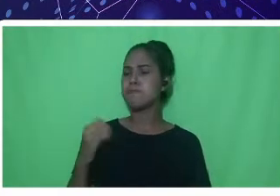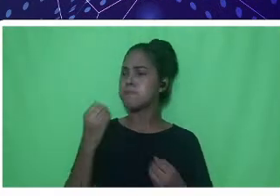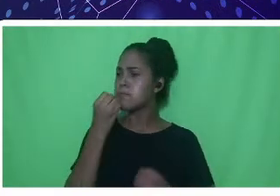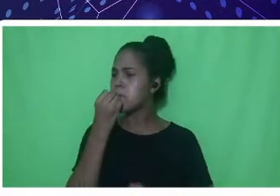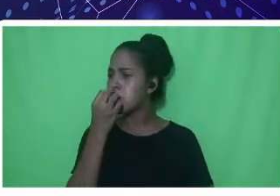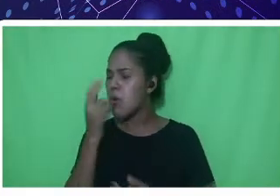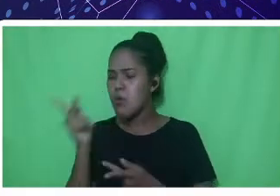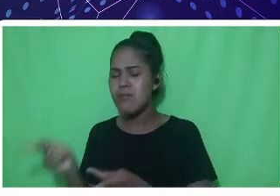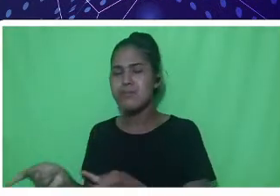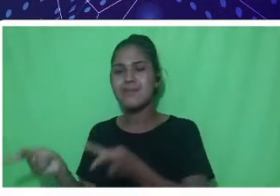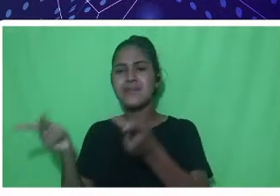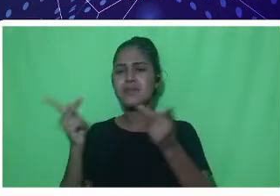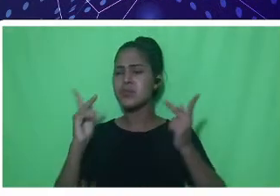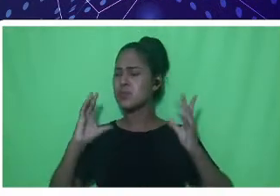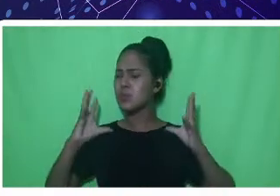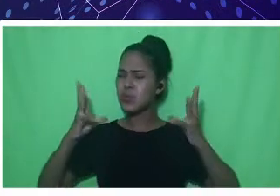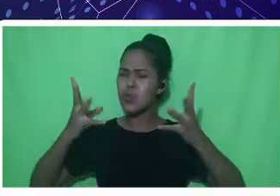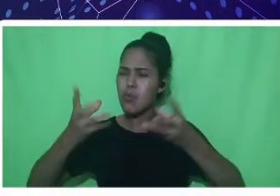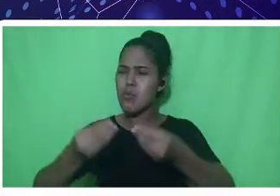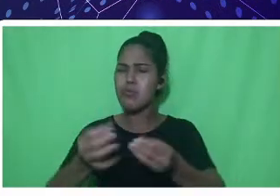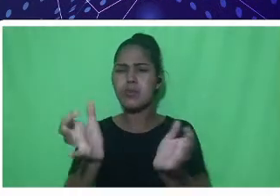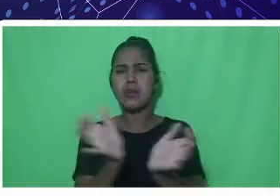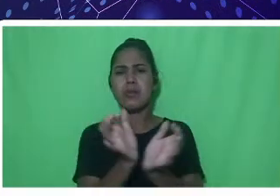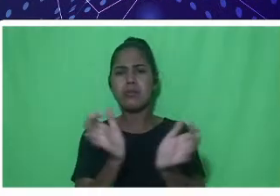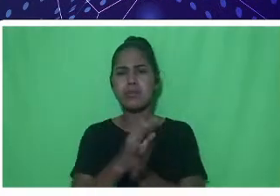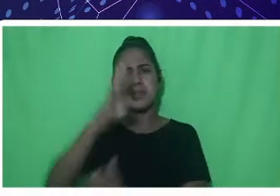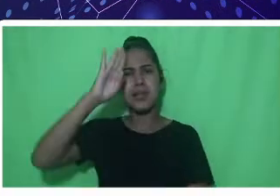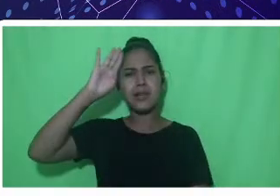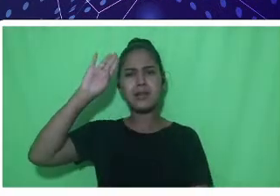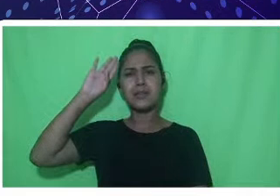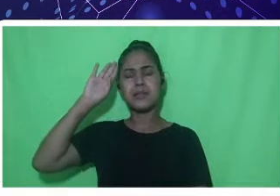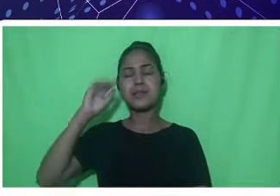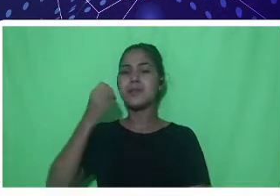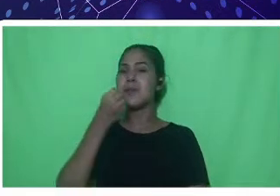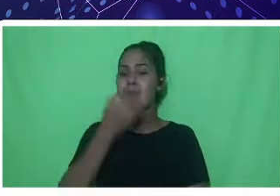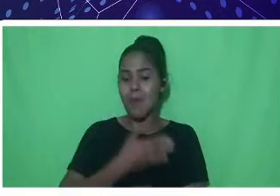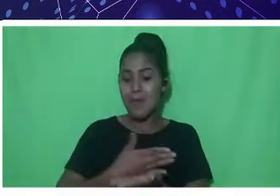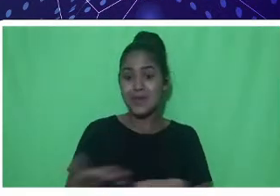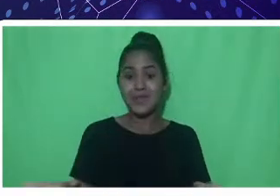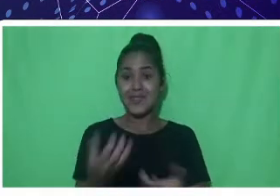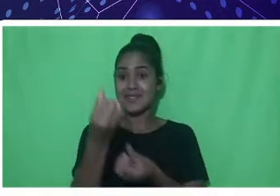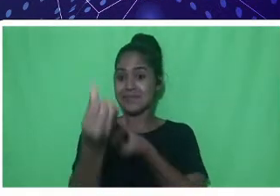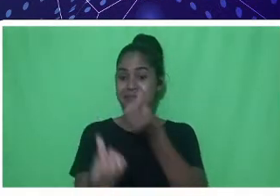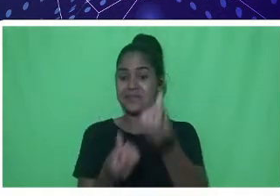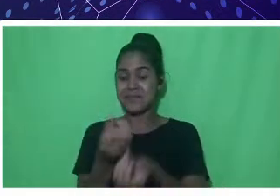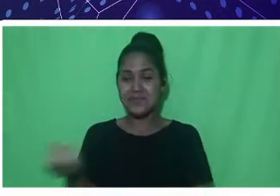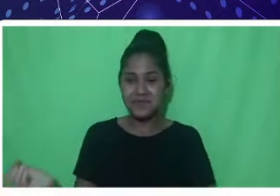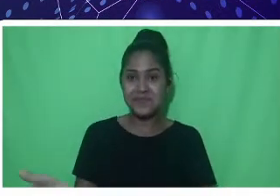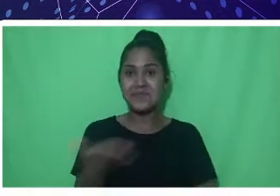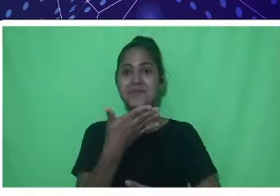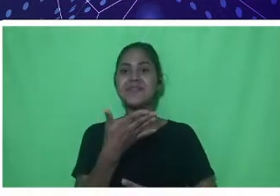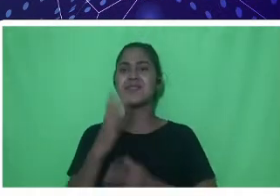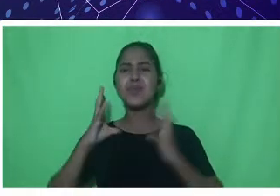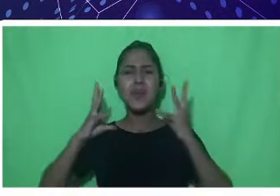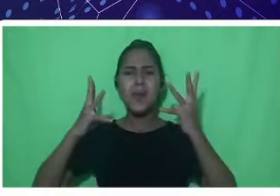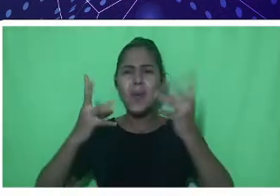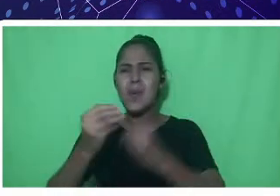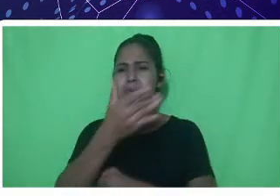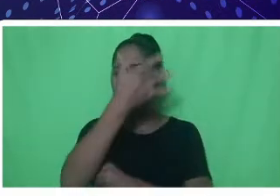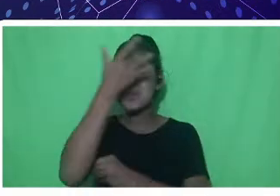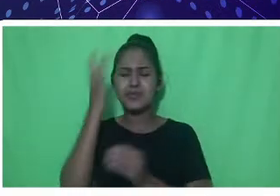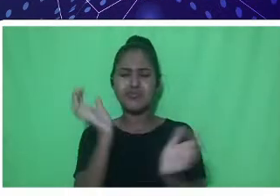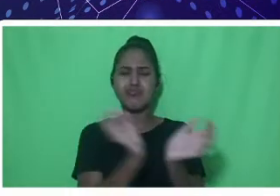toda a nossa comunidade acadêmica, mais nesse início de semestre letivo. Então, a toda a comunidade acadêmica, muito bem-vindo.